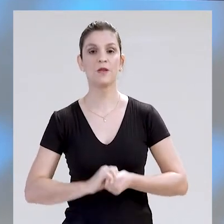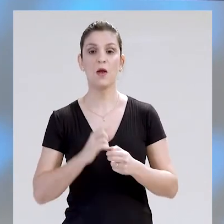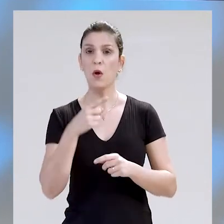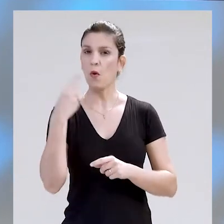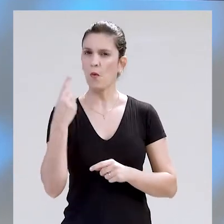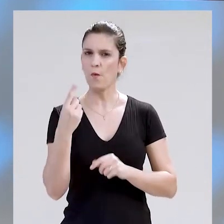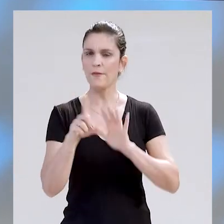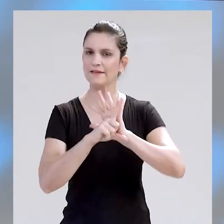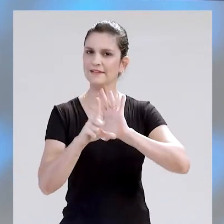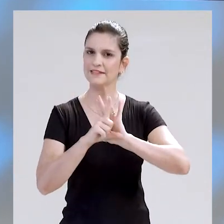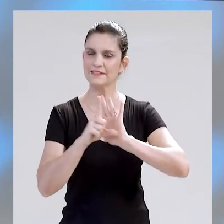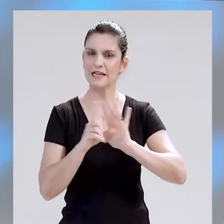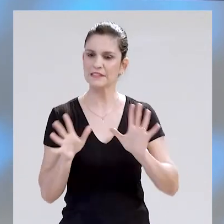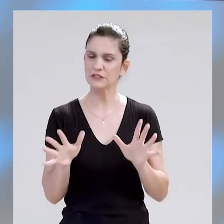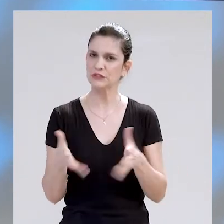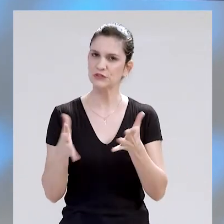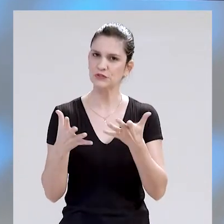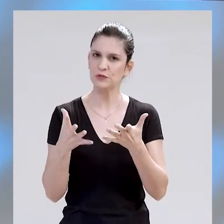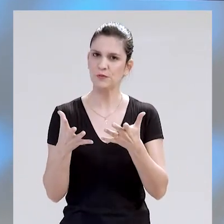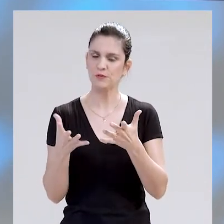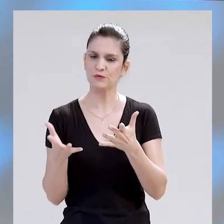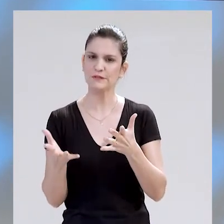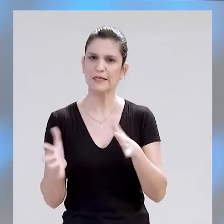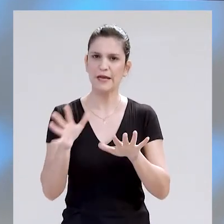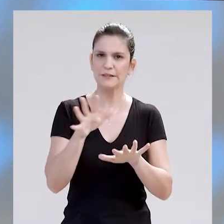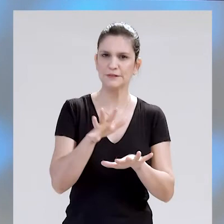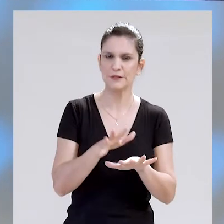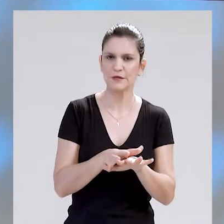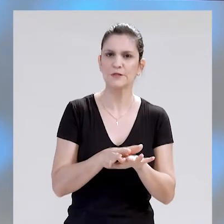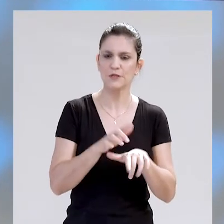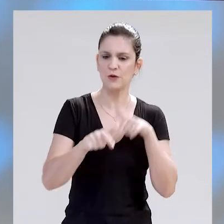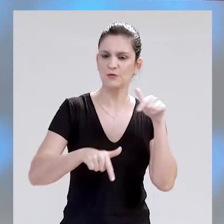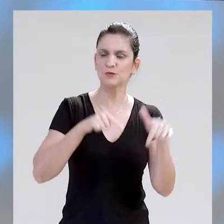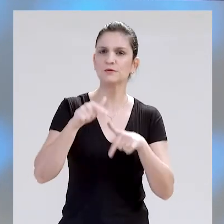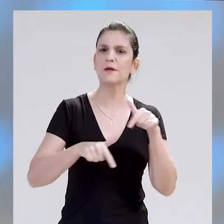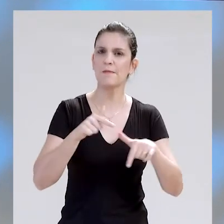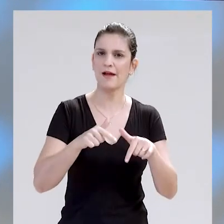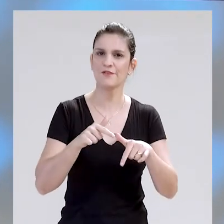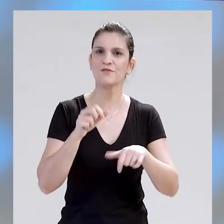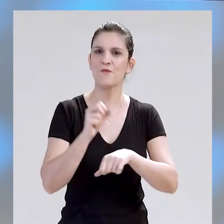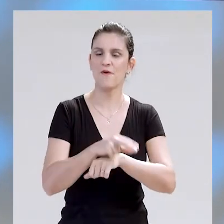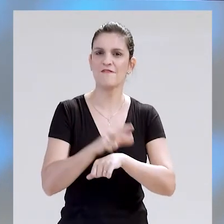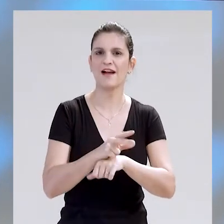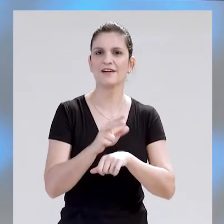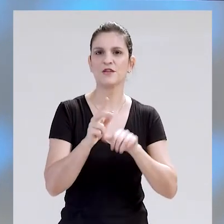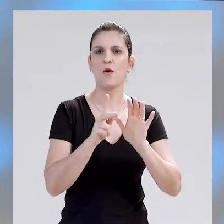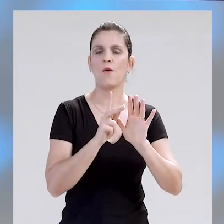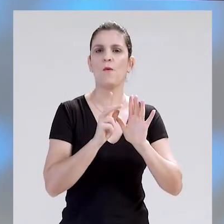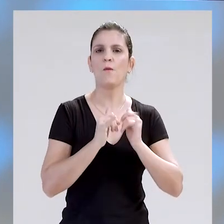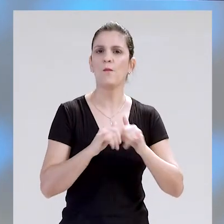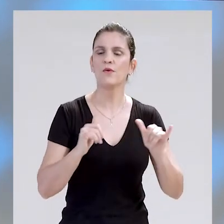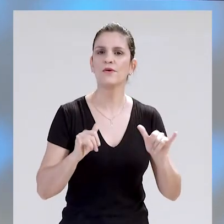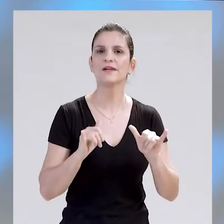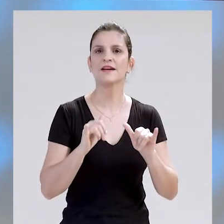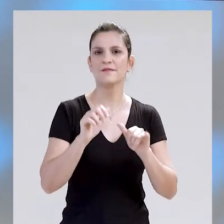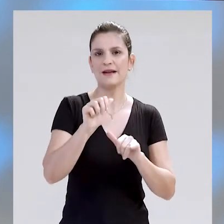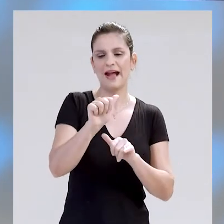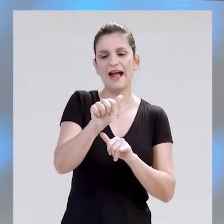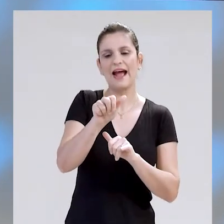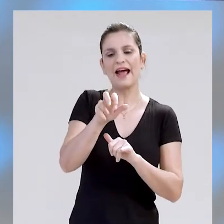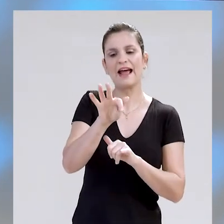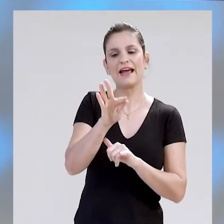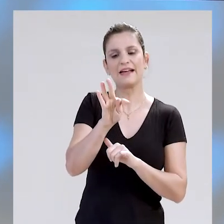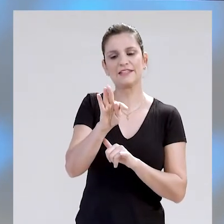leis estimula a reinserção dos idosos no mercado de trabalho, através do programa Ativa a Idade.